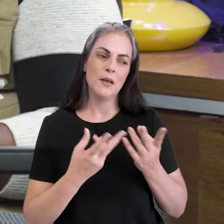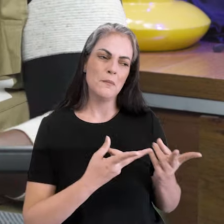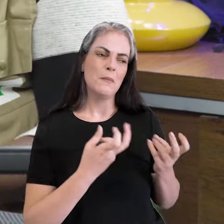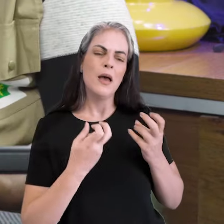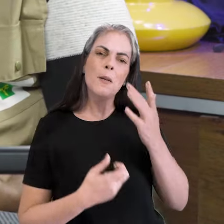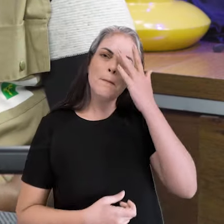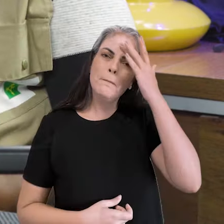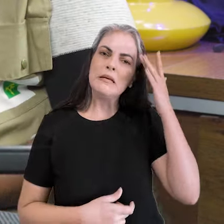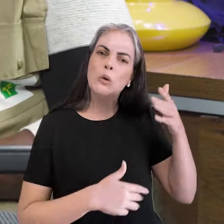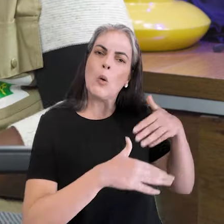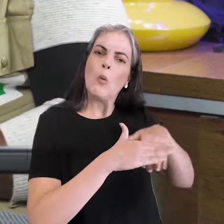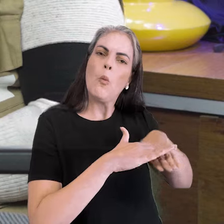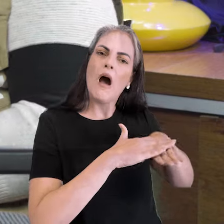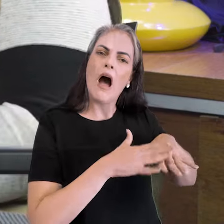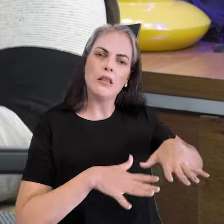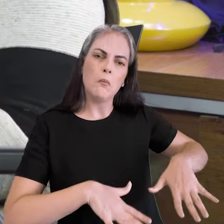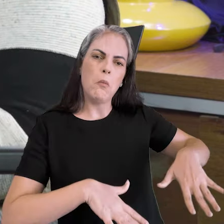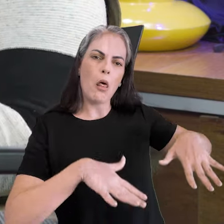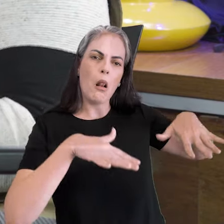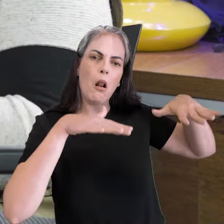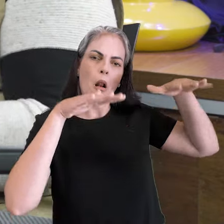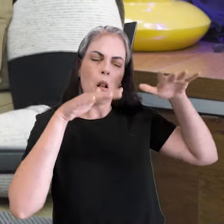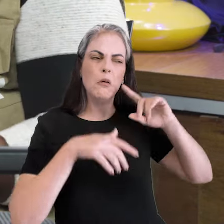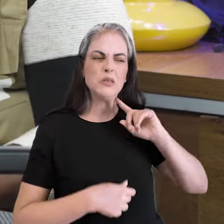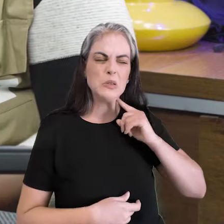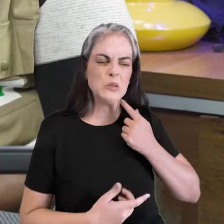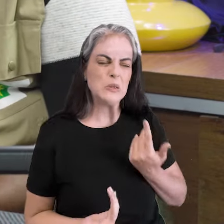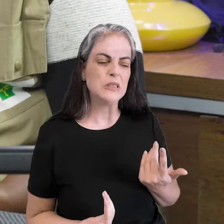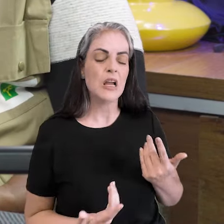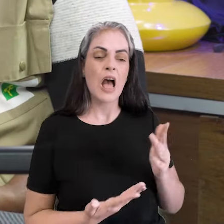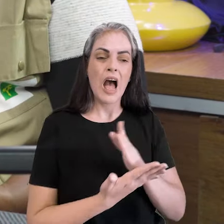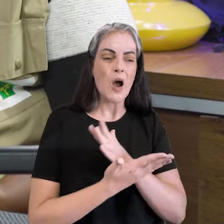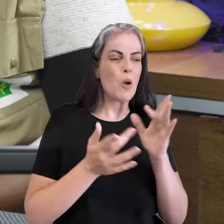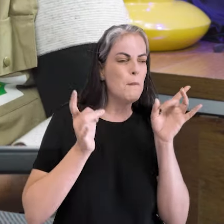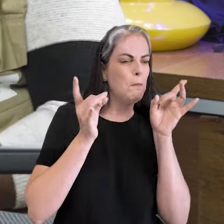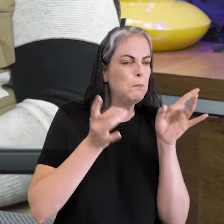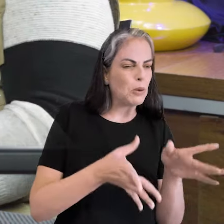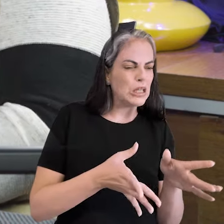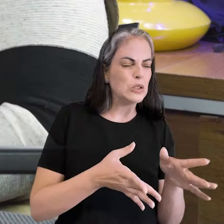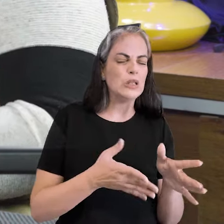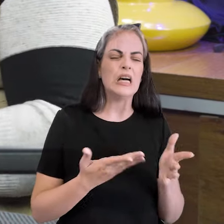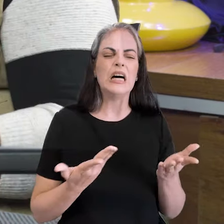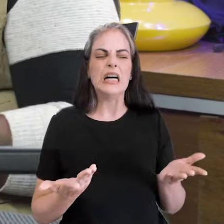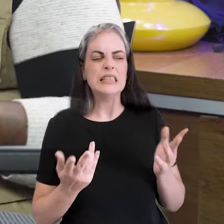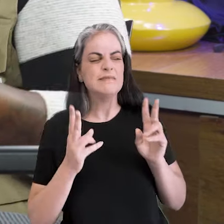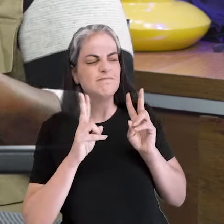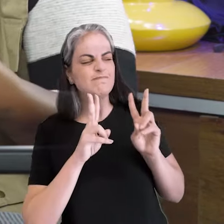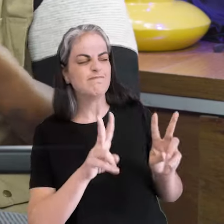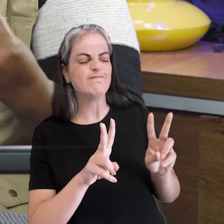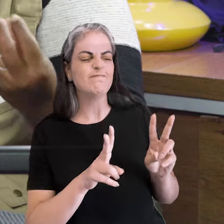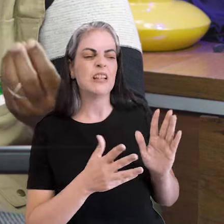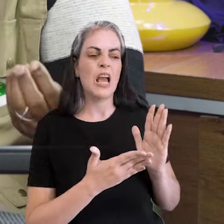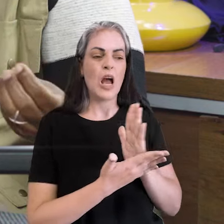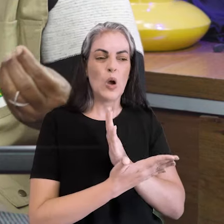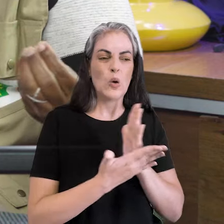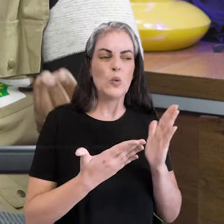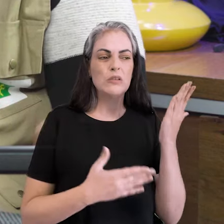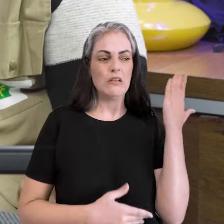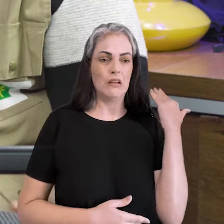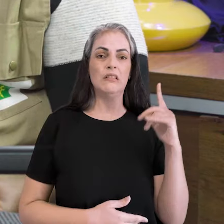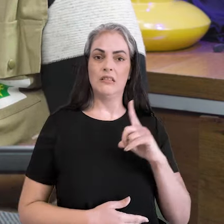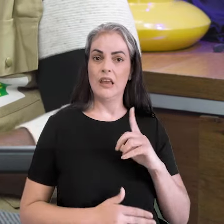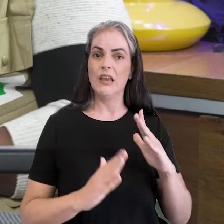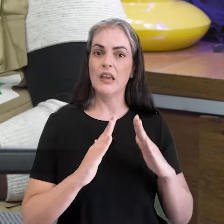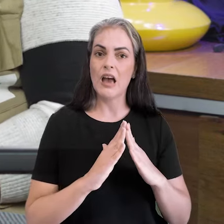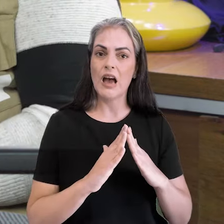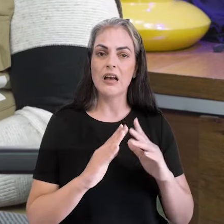vê casas de acumuladores, a gente vê as situações de abandono, a gente vê pessoas que tinham